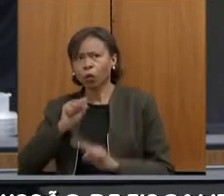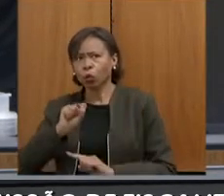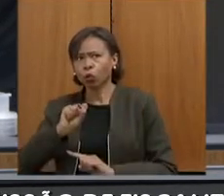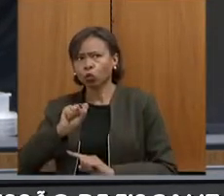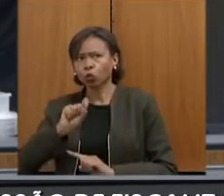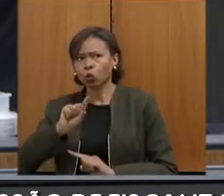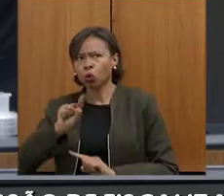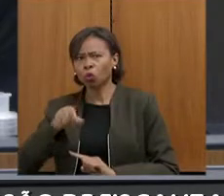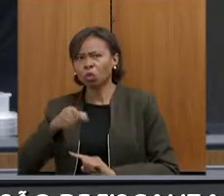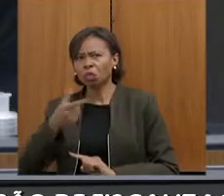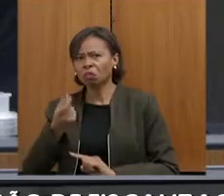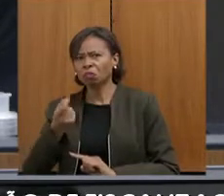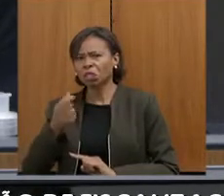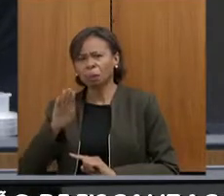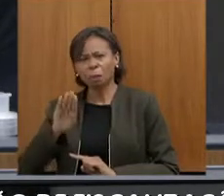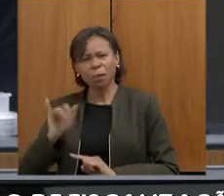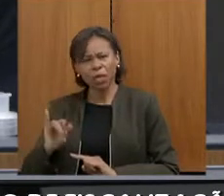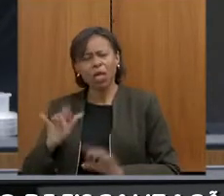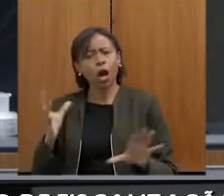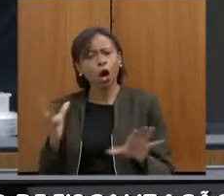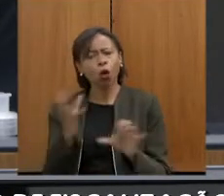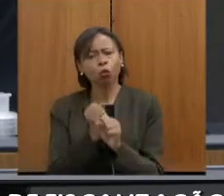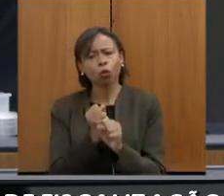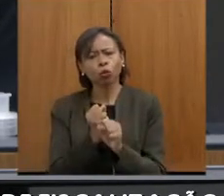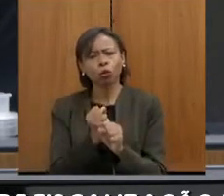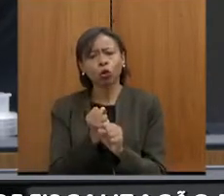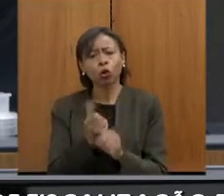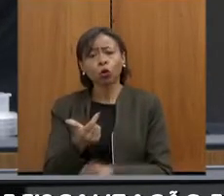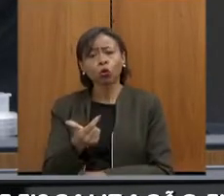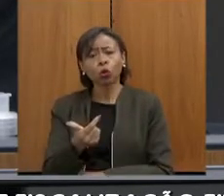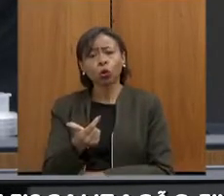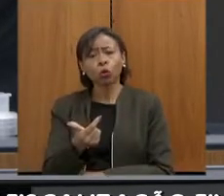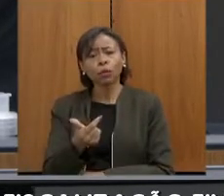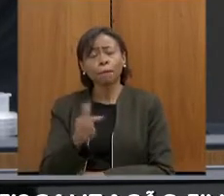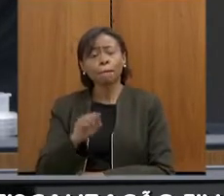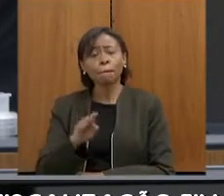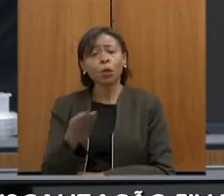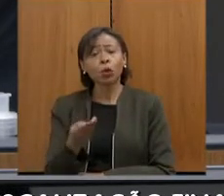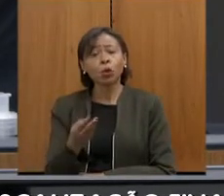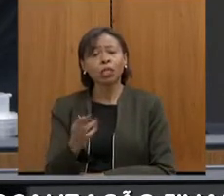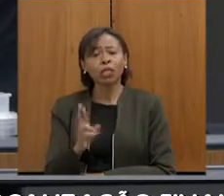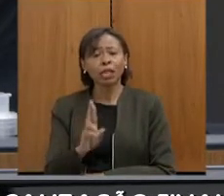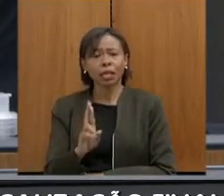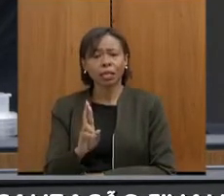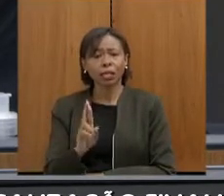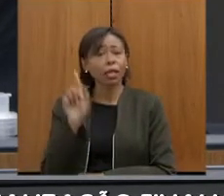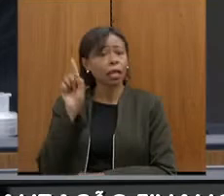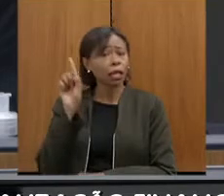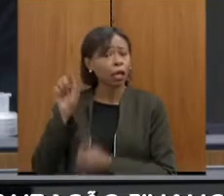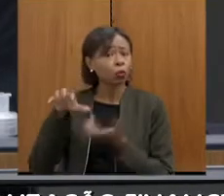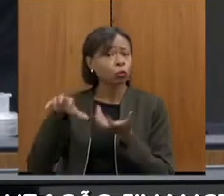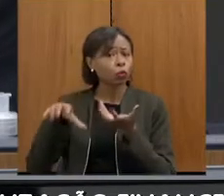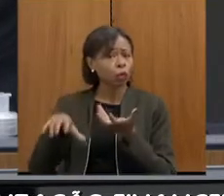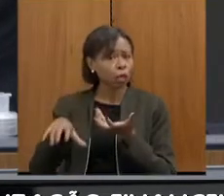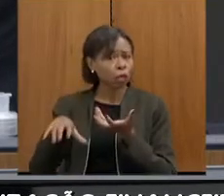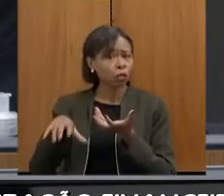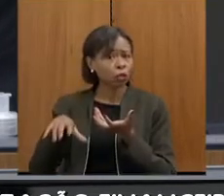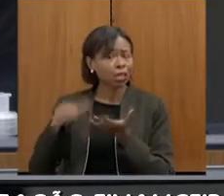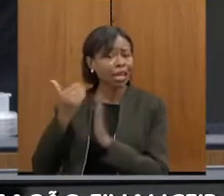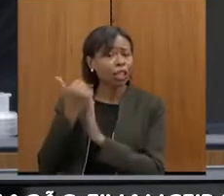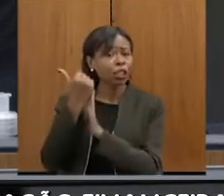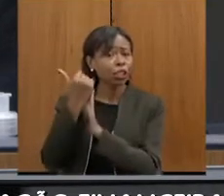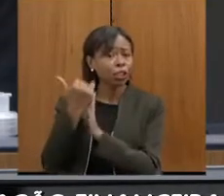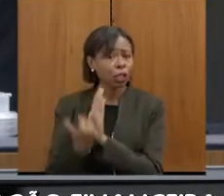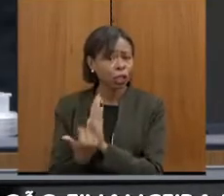os 12 bilhões de reais que o Congresso está subtraindo,